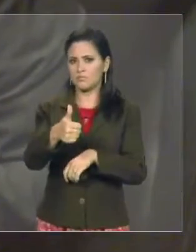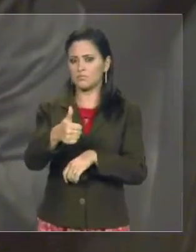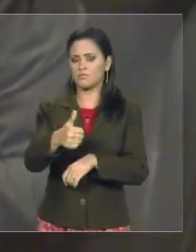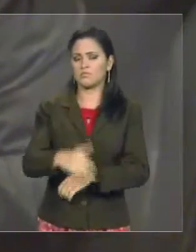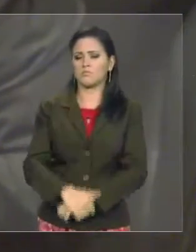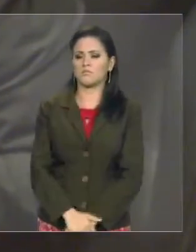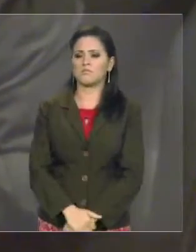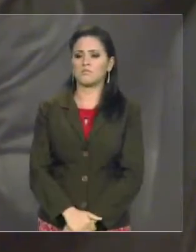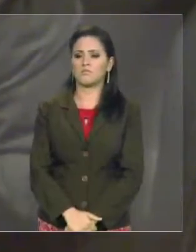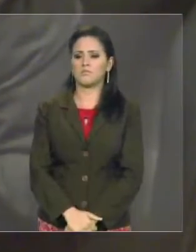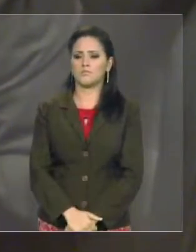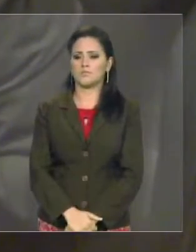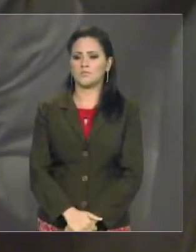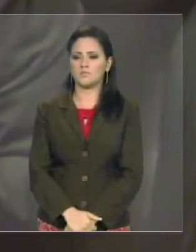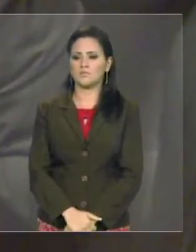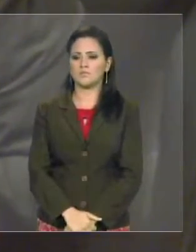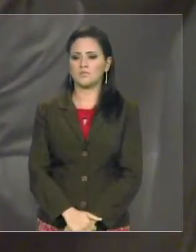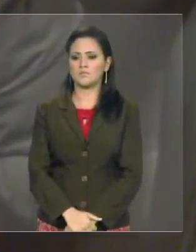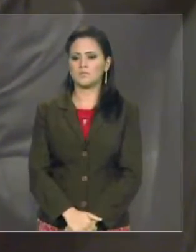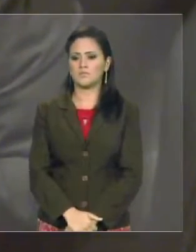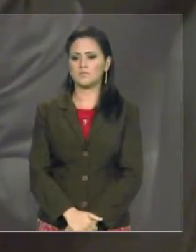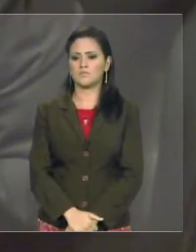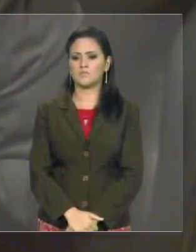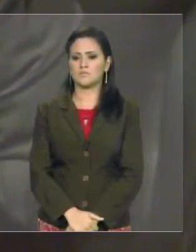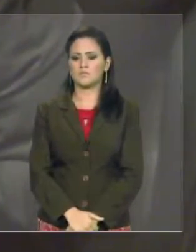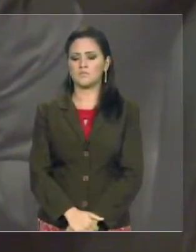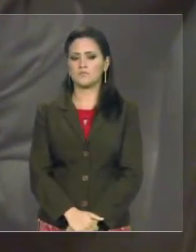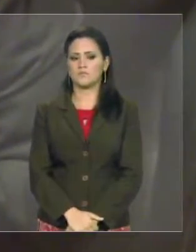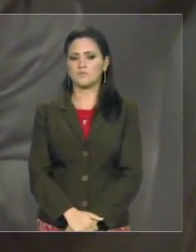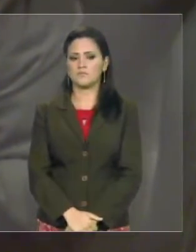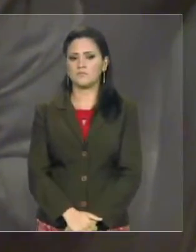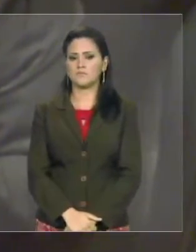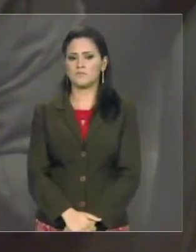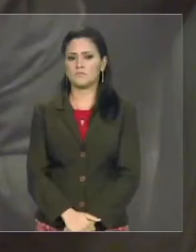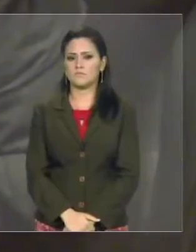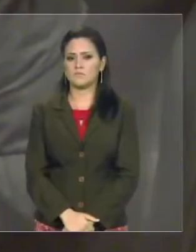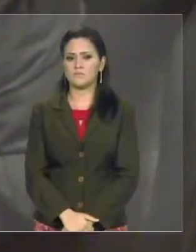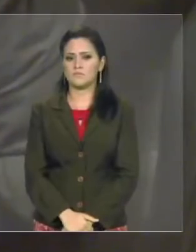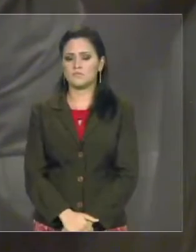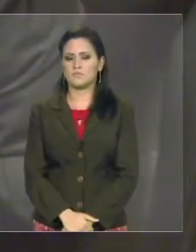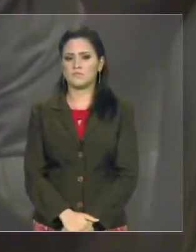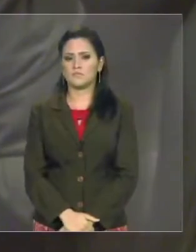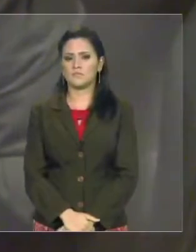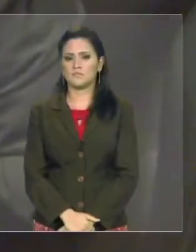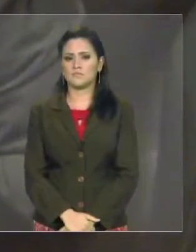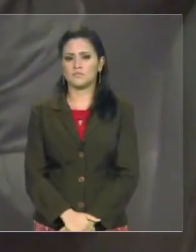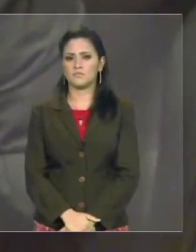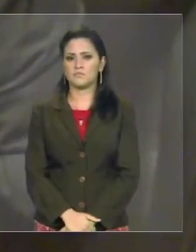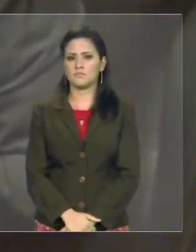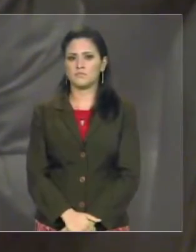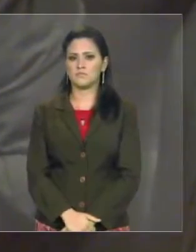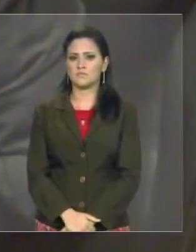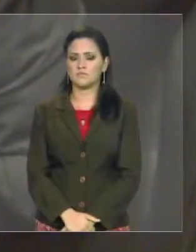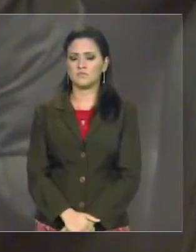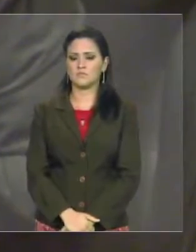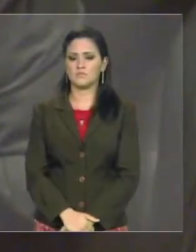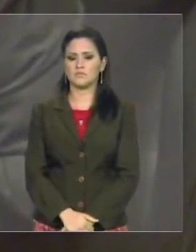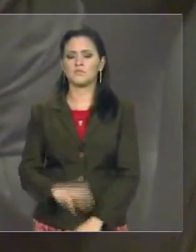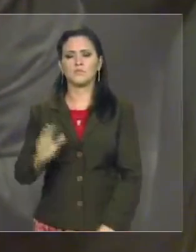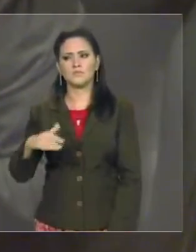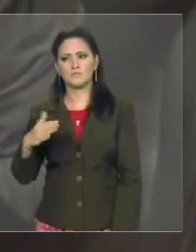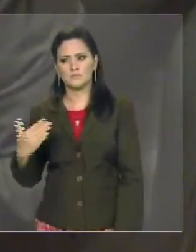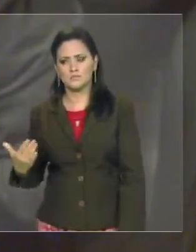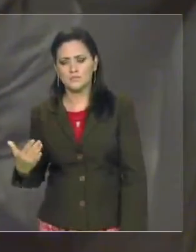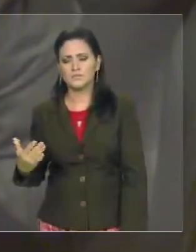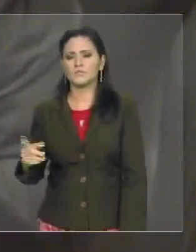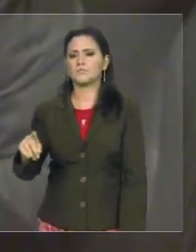constrói. Há um provérbio popular que diz, que quando você é um